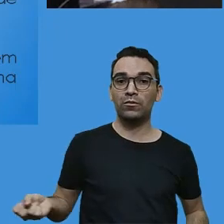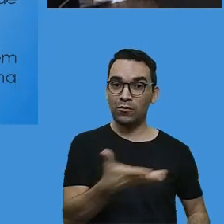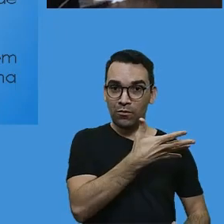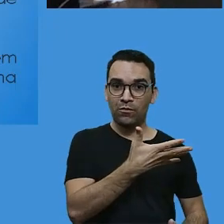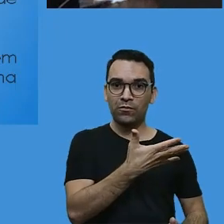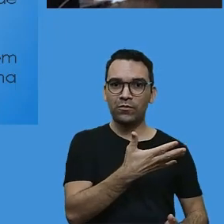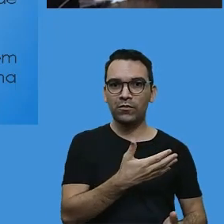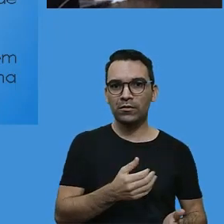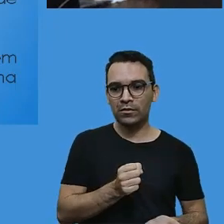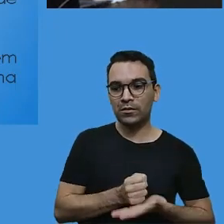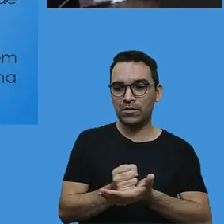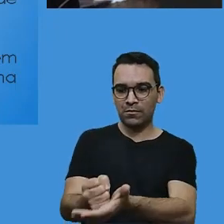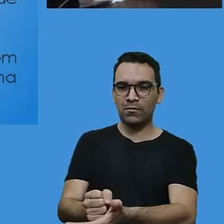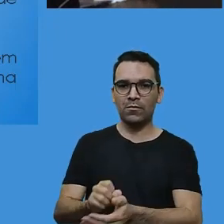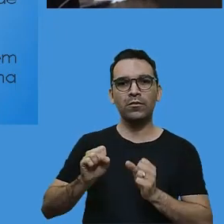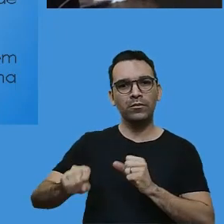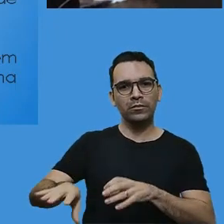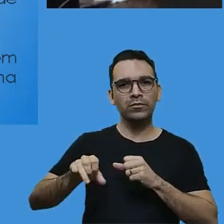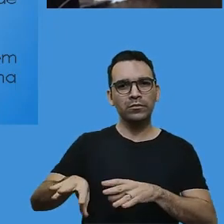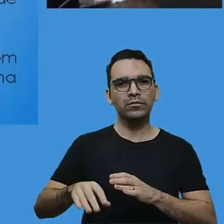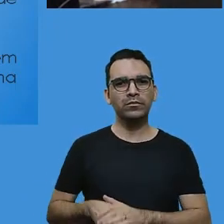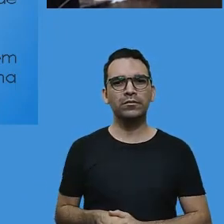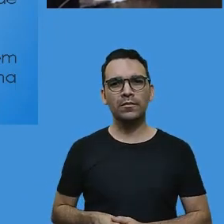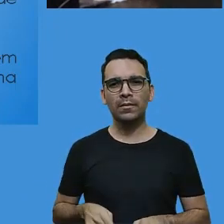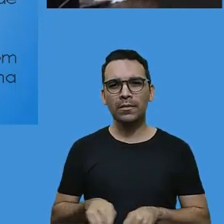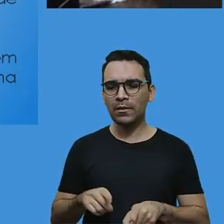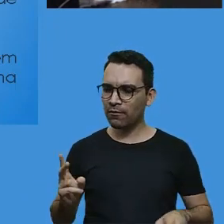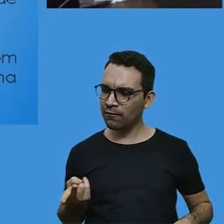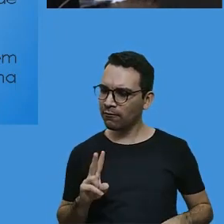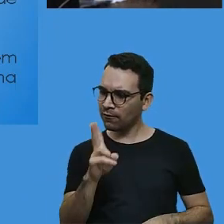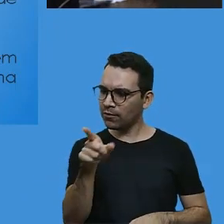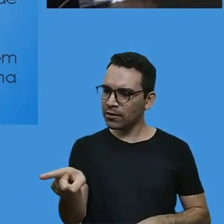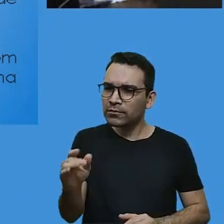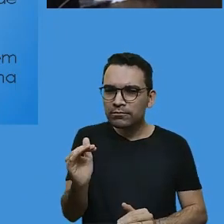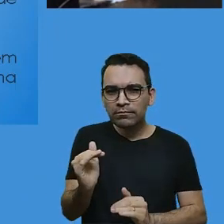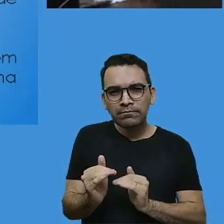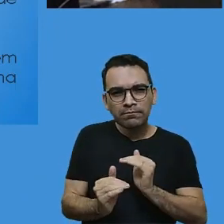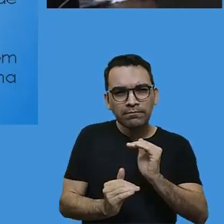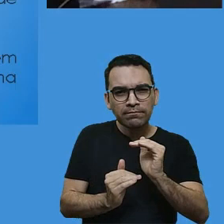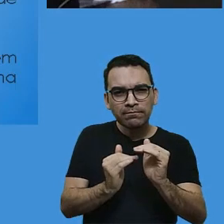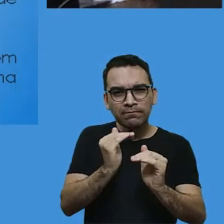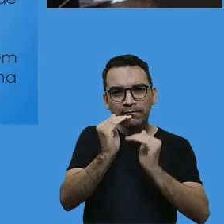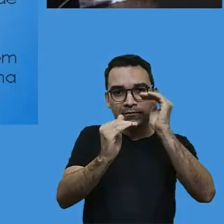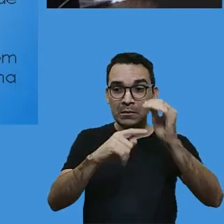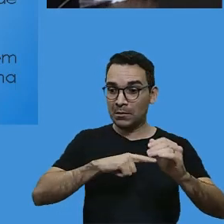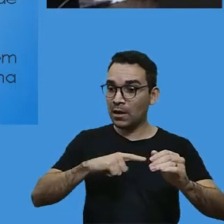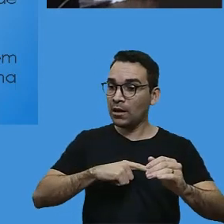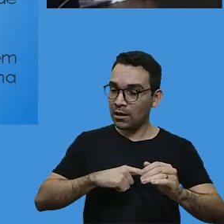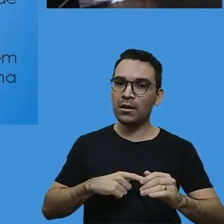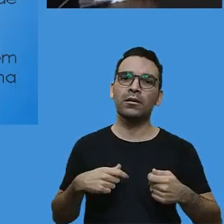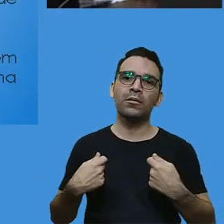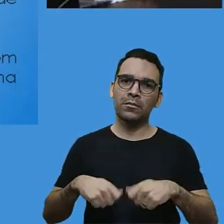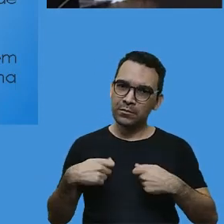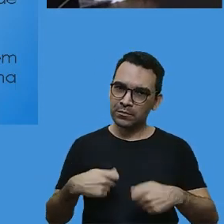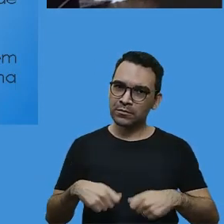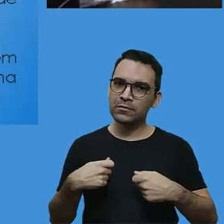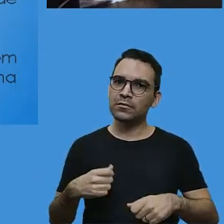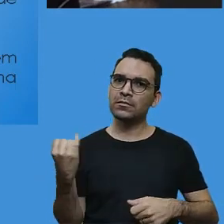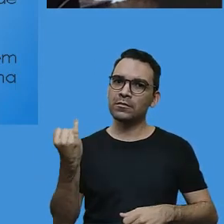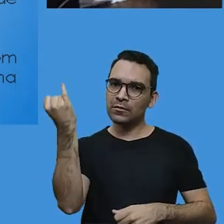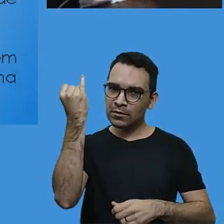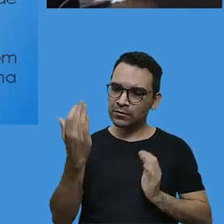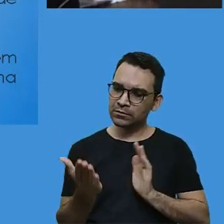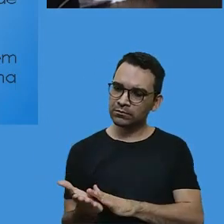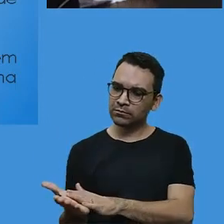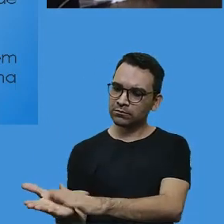Valorizar cada passo, cada conhecimento, cada construção desse aluno. buscar